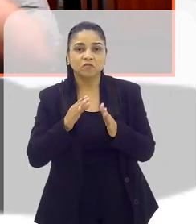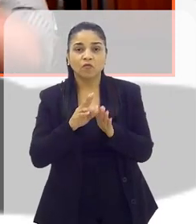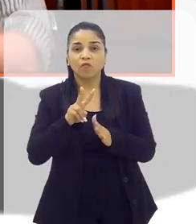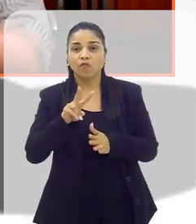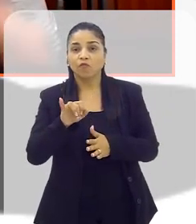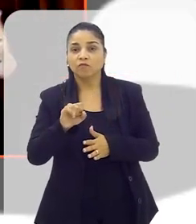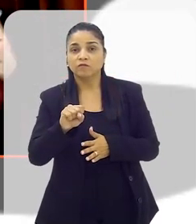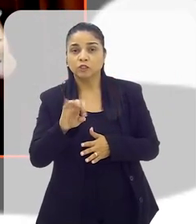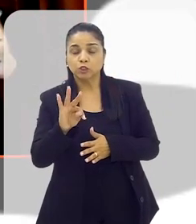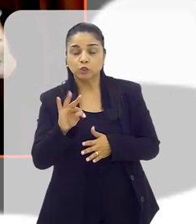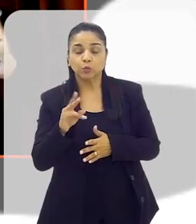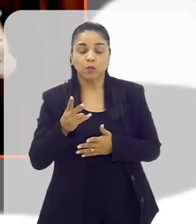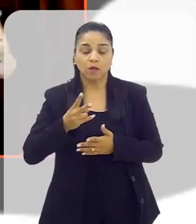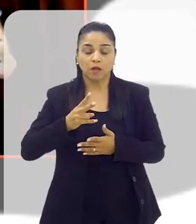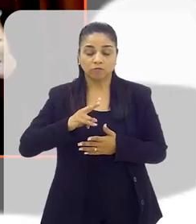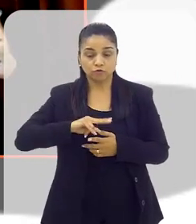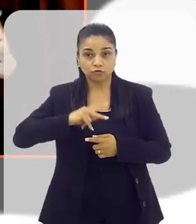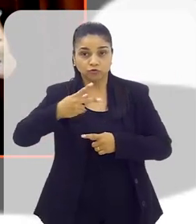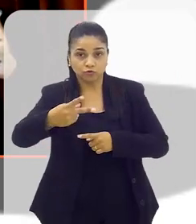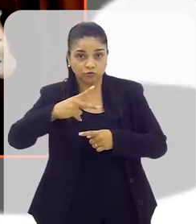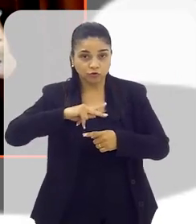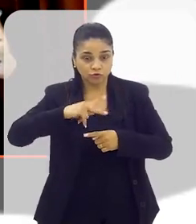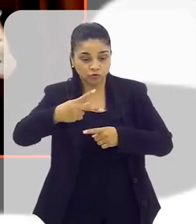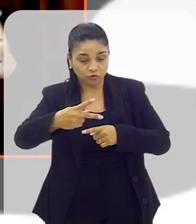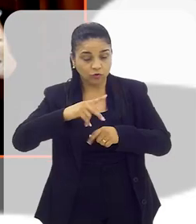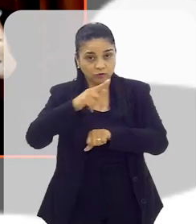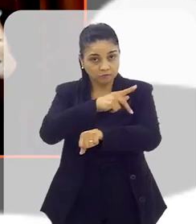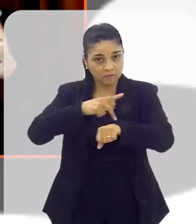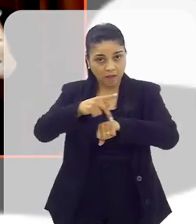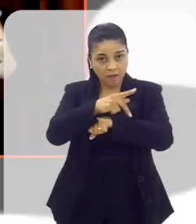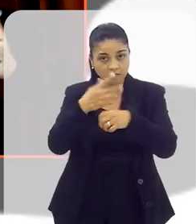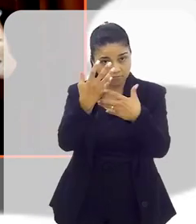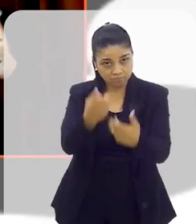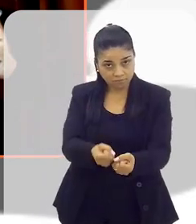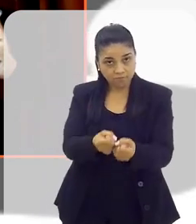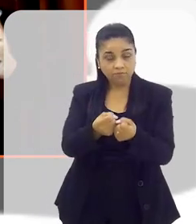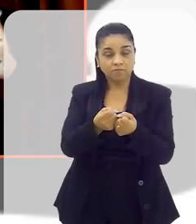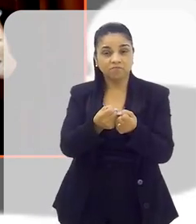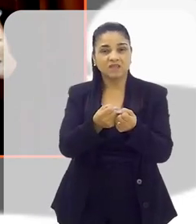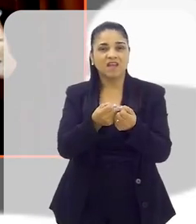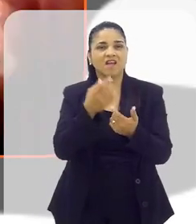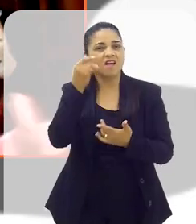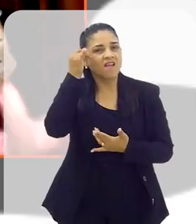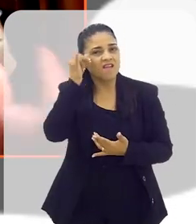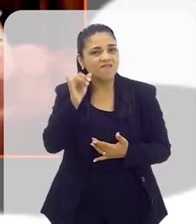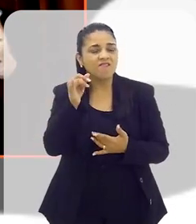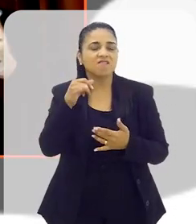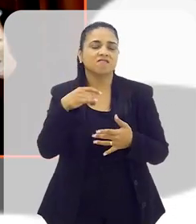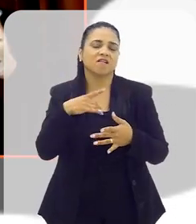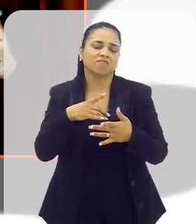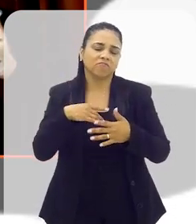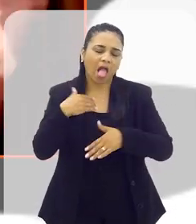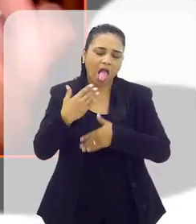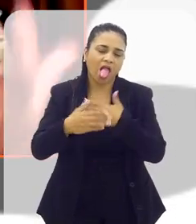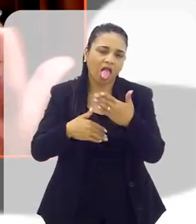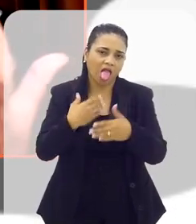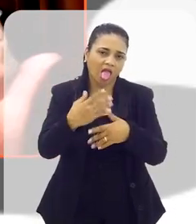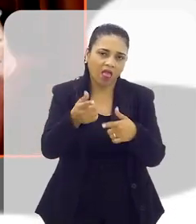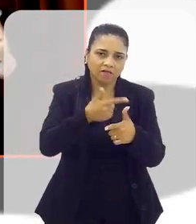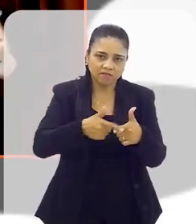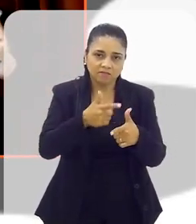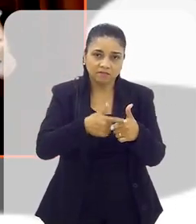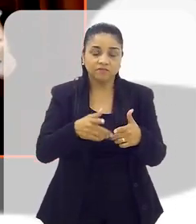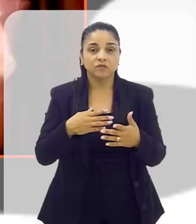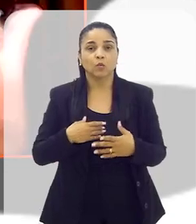bilateralidade é respeitada. E a gente, na realidade, isenta o turista de tanta burocracia. Só para você ter uma noção,